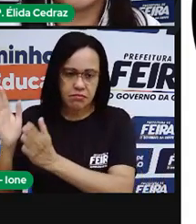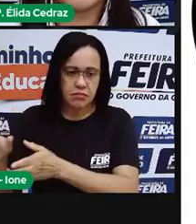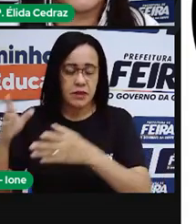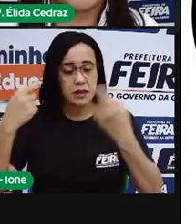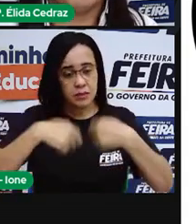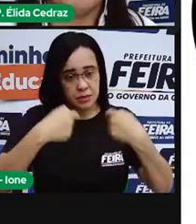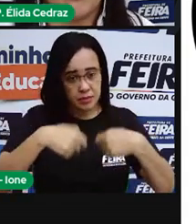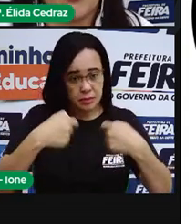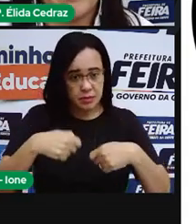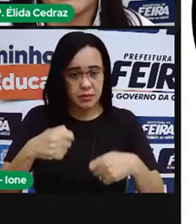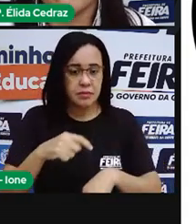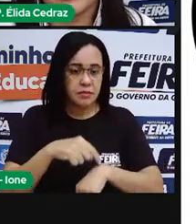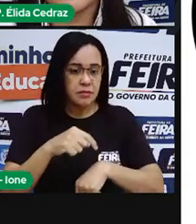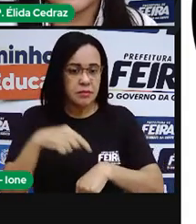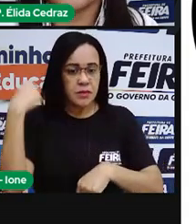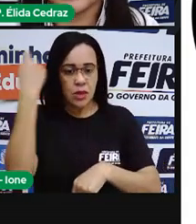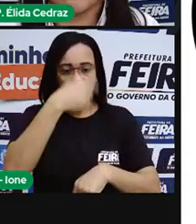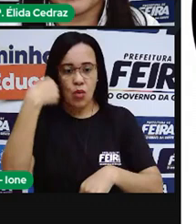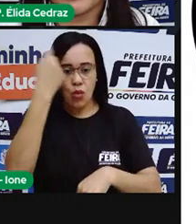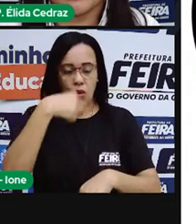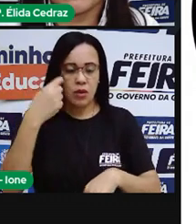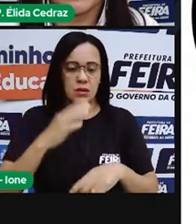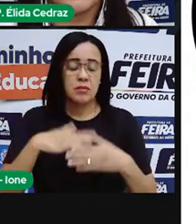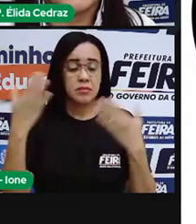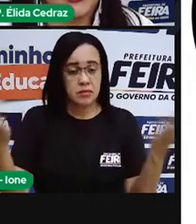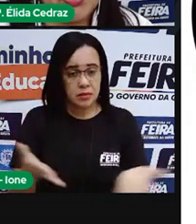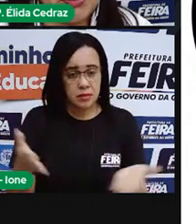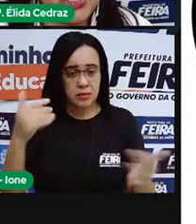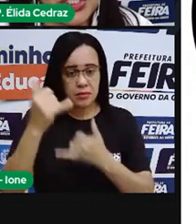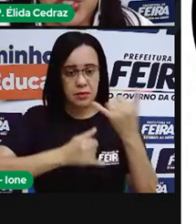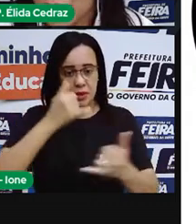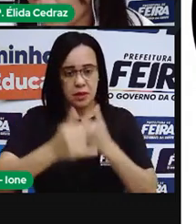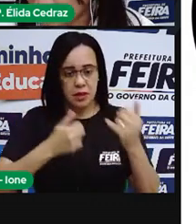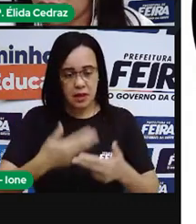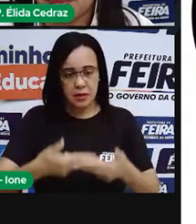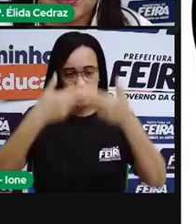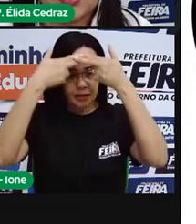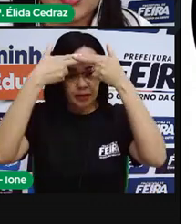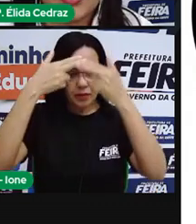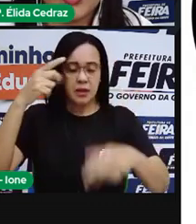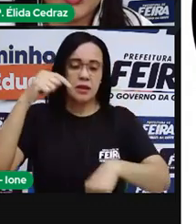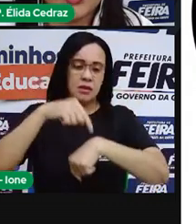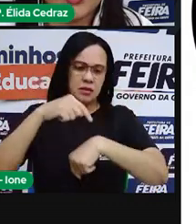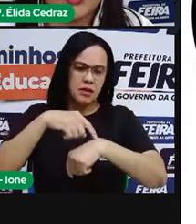vamos brincar um pouco para fixar o que aprendemos sobre a medida de tempo?